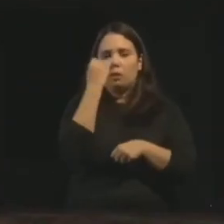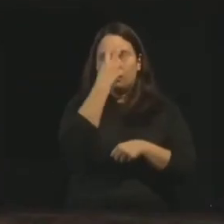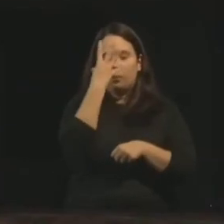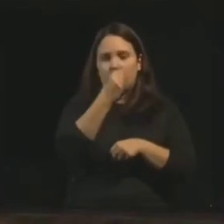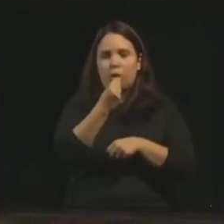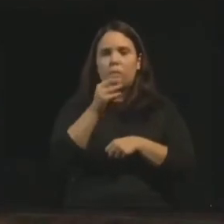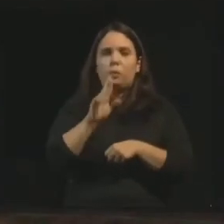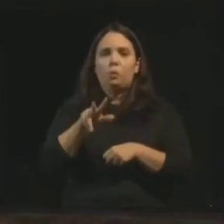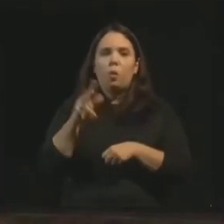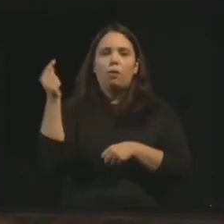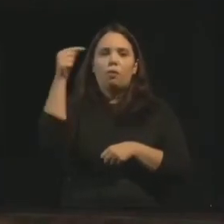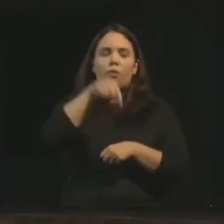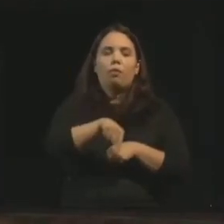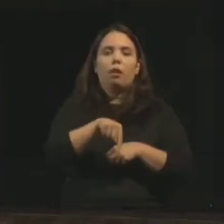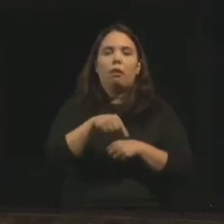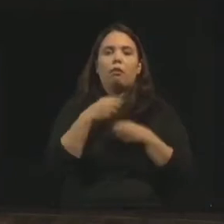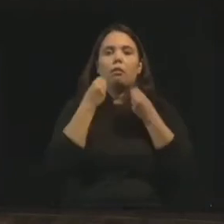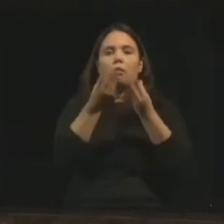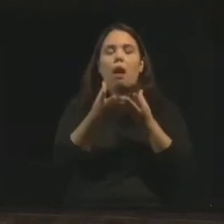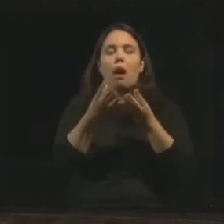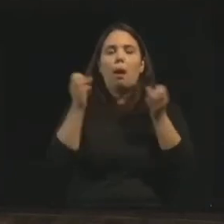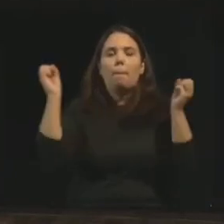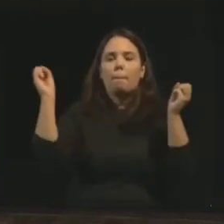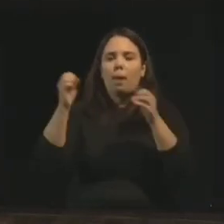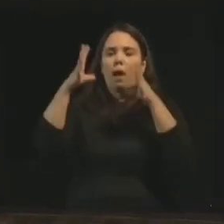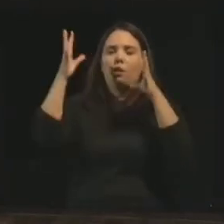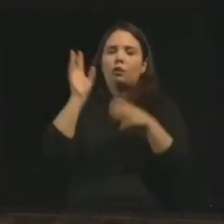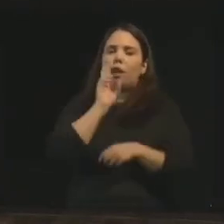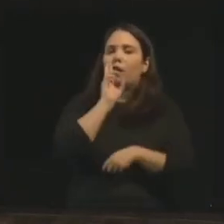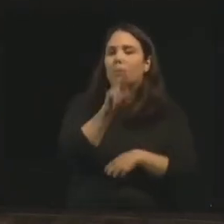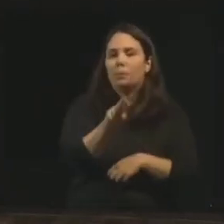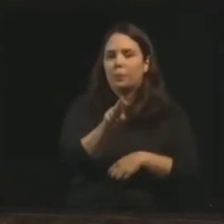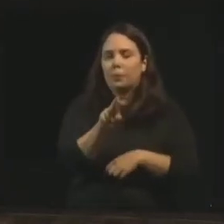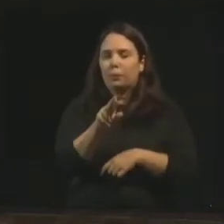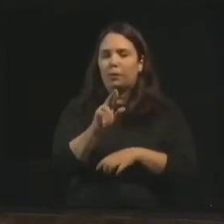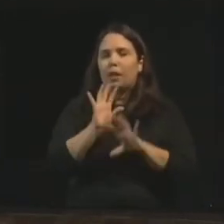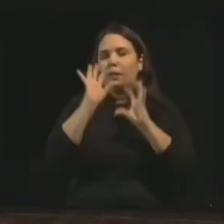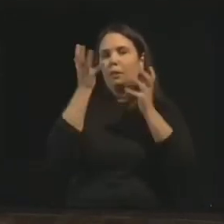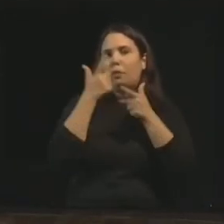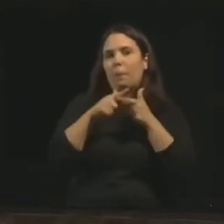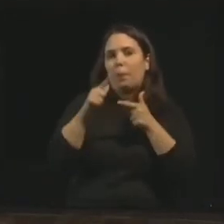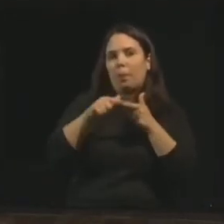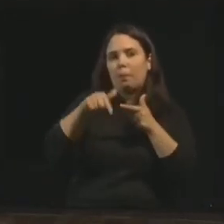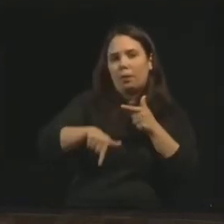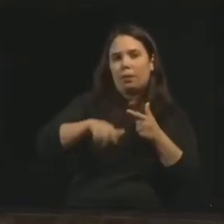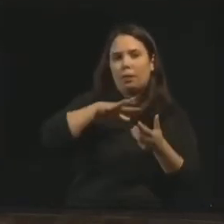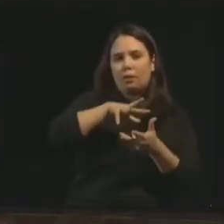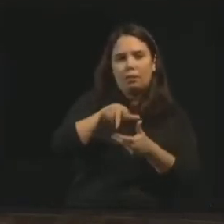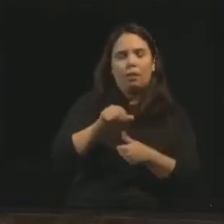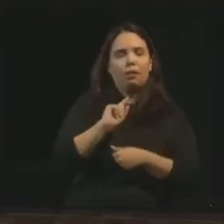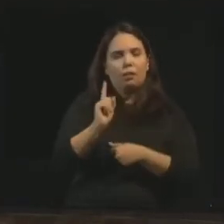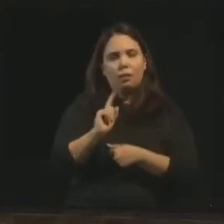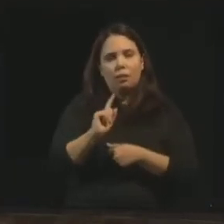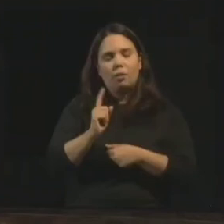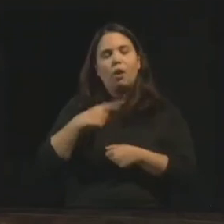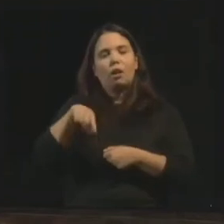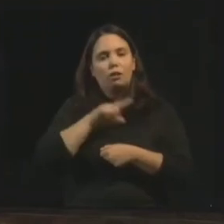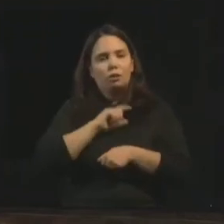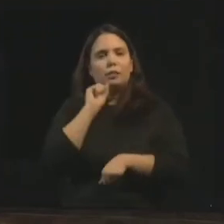para nos oferecer soluções mágicas, resolver problemas terrenos. Não. Eles vão nos inspirar.